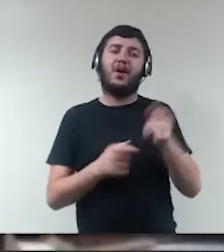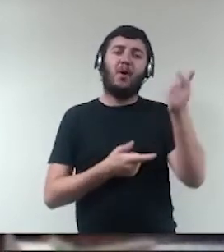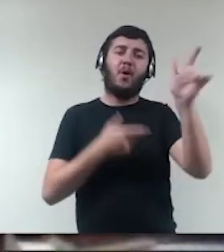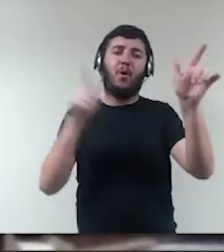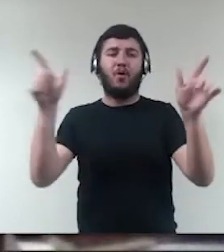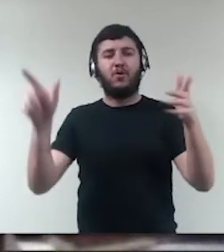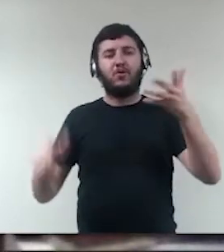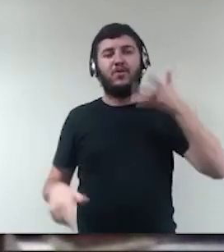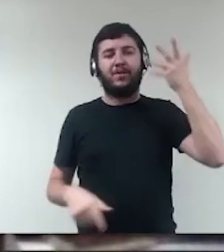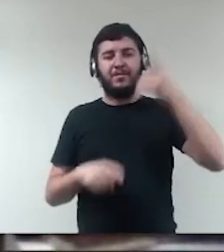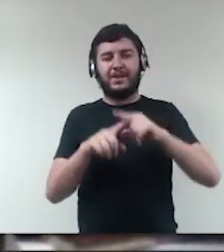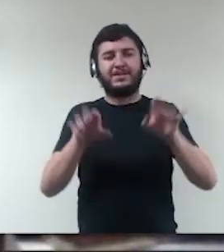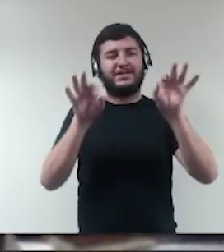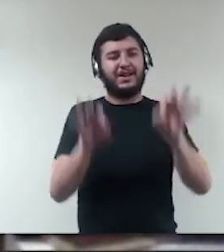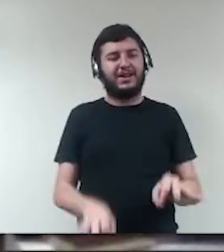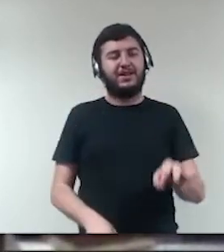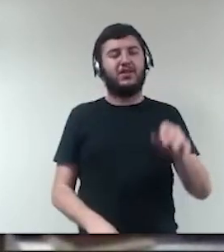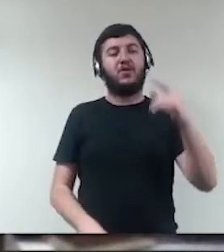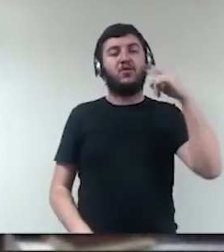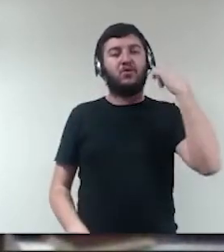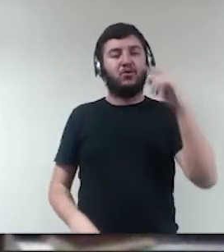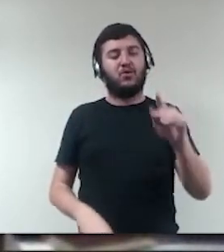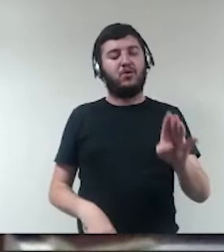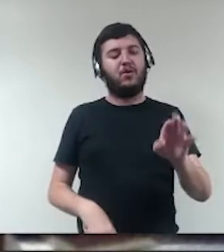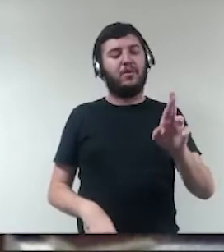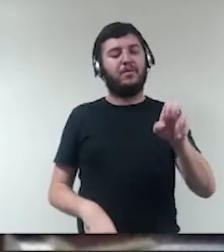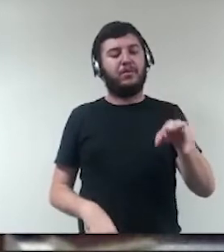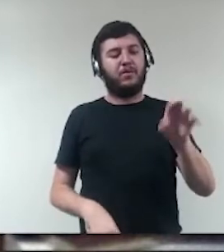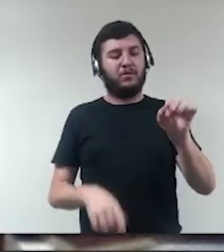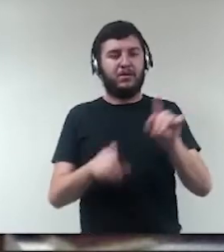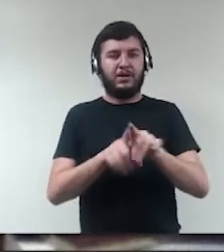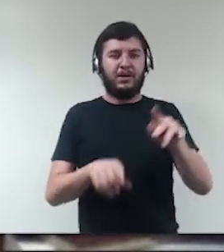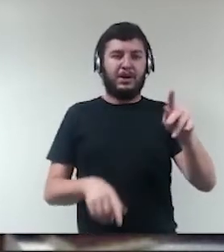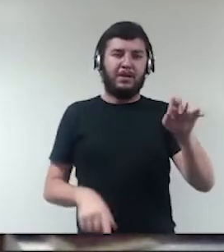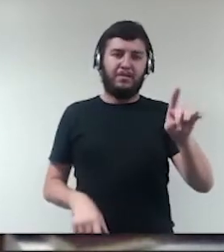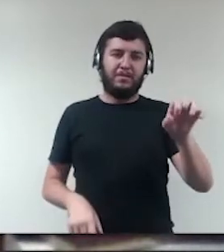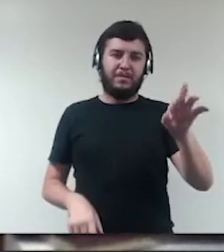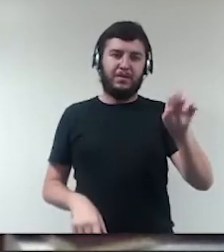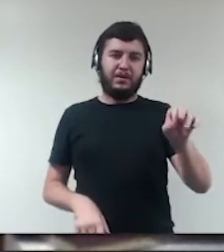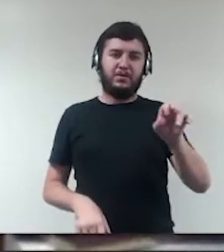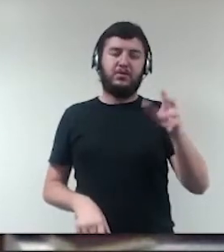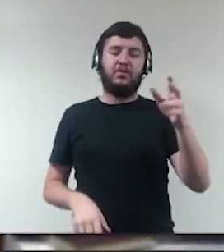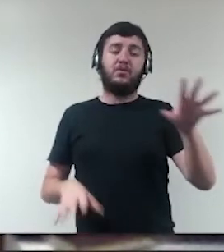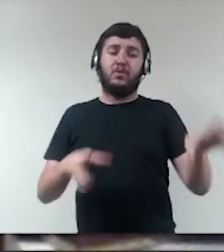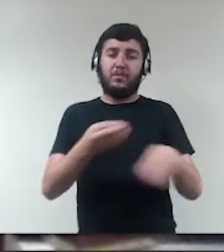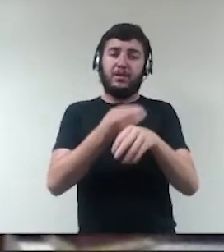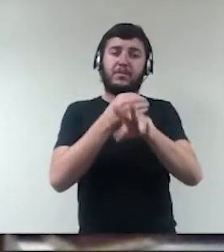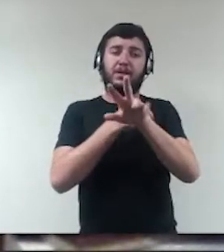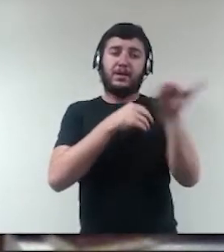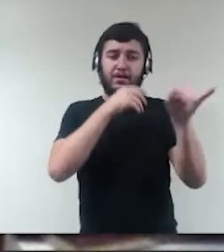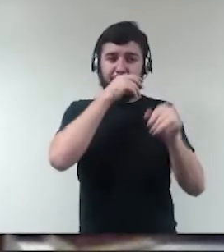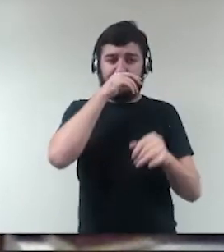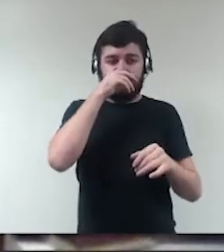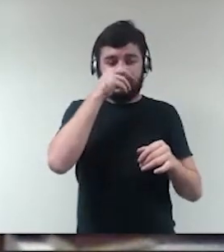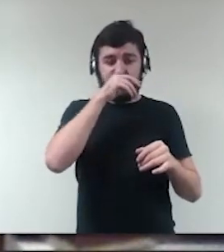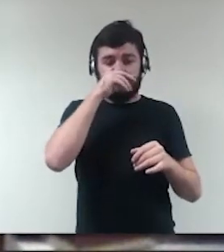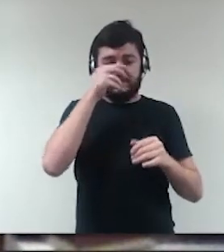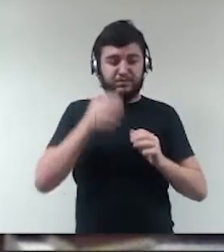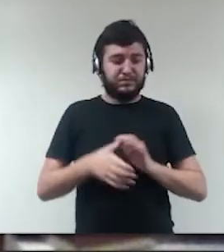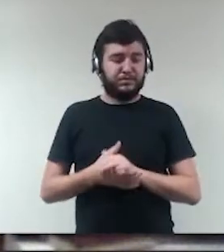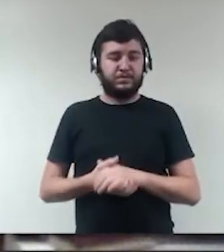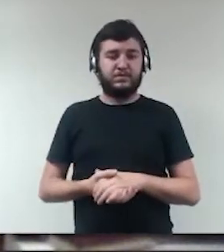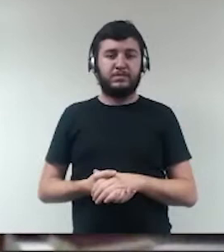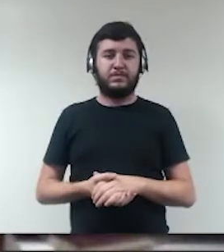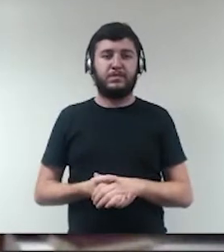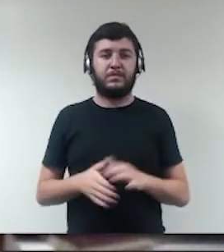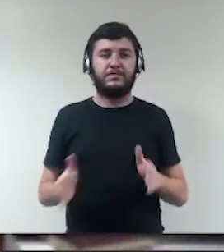que o doutor Bruno e o doutor Pedro também vão complementar. Então, vou passar... Obrigada, doutor João.